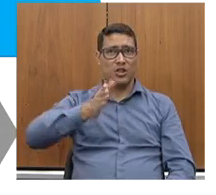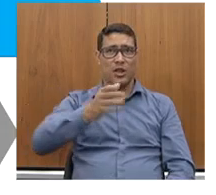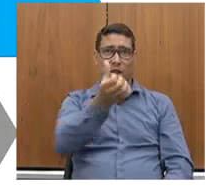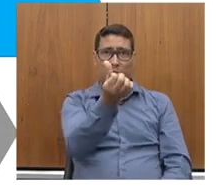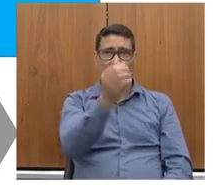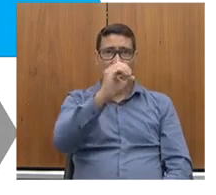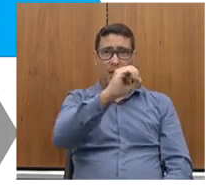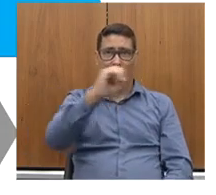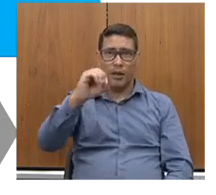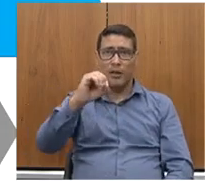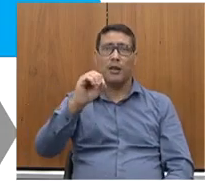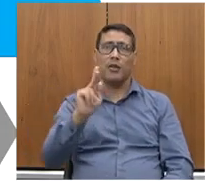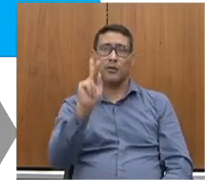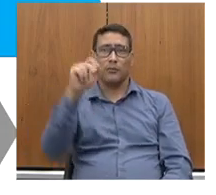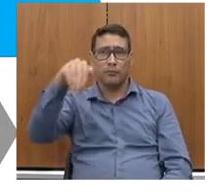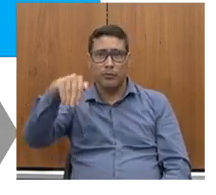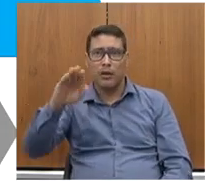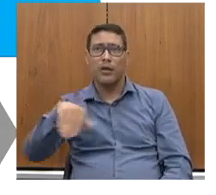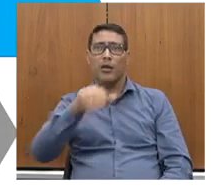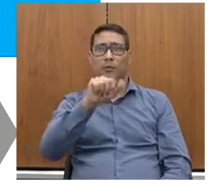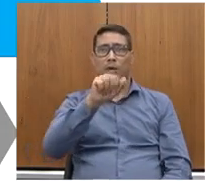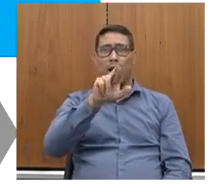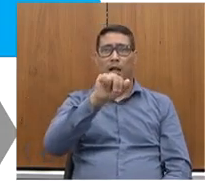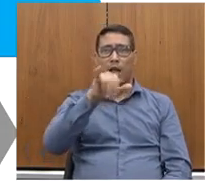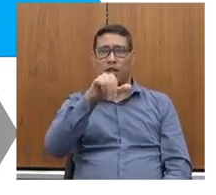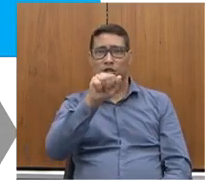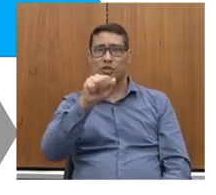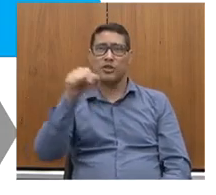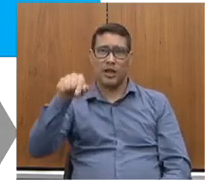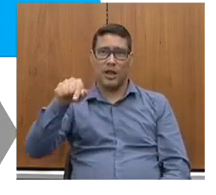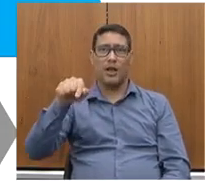incluindo o Berlândia-Araxá, o Berlândia-Patos,